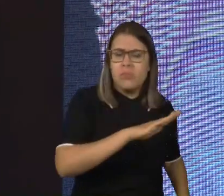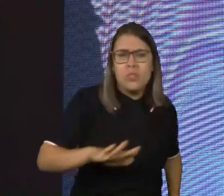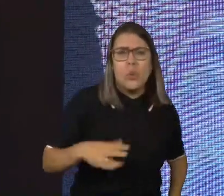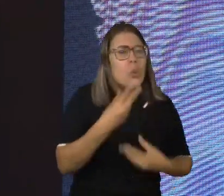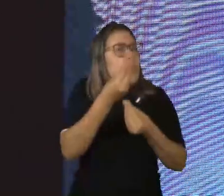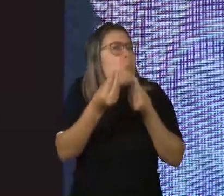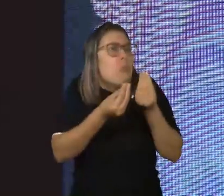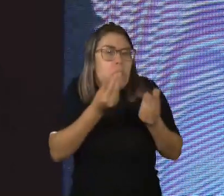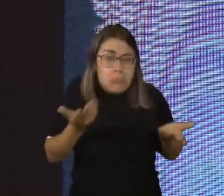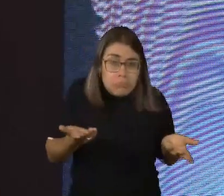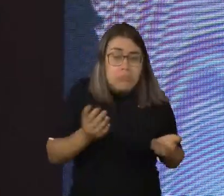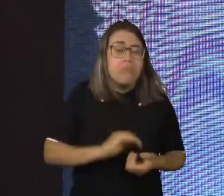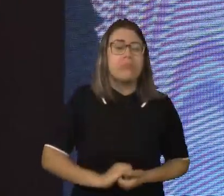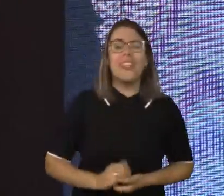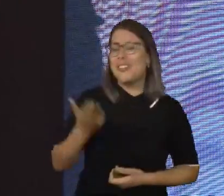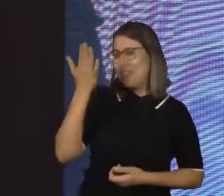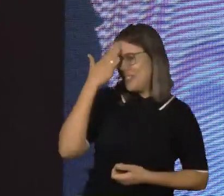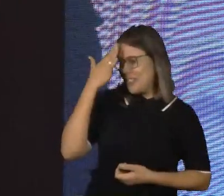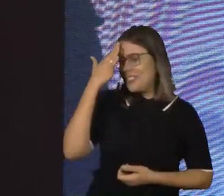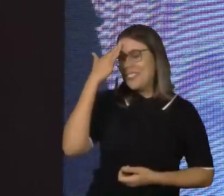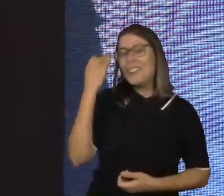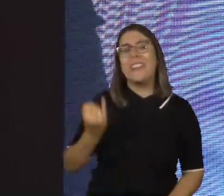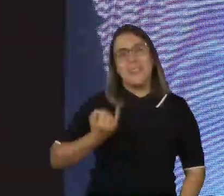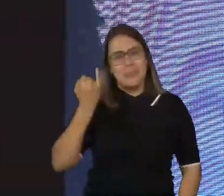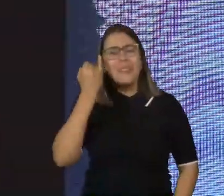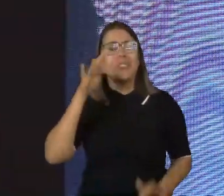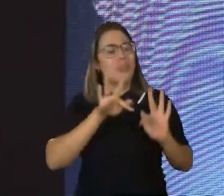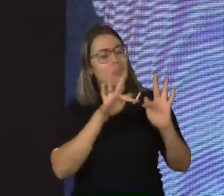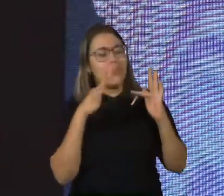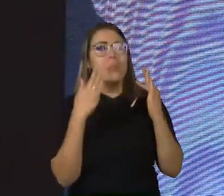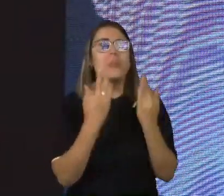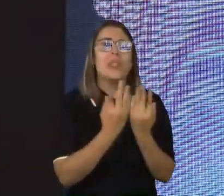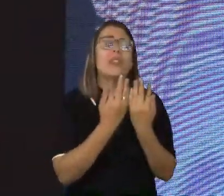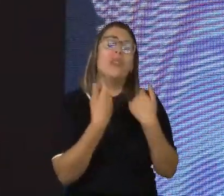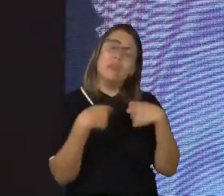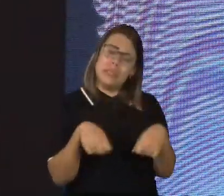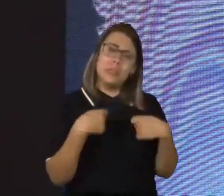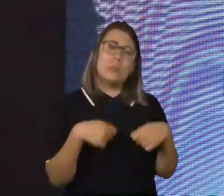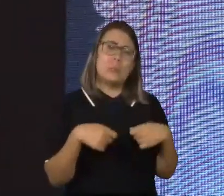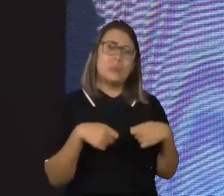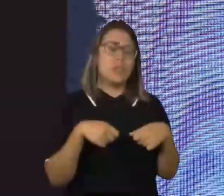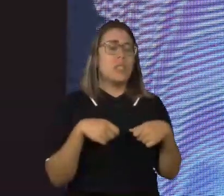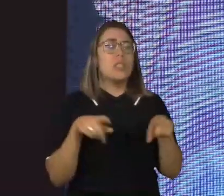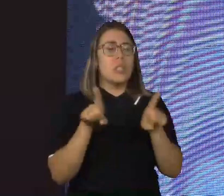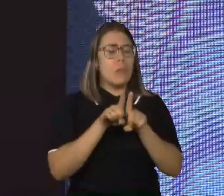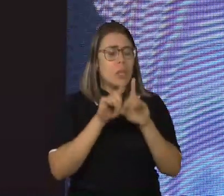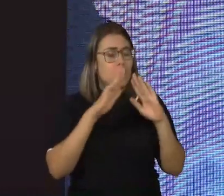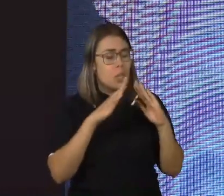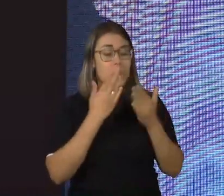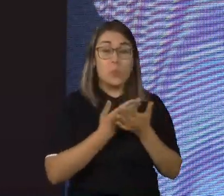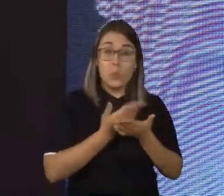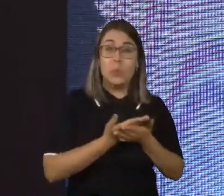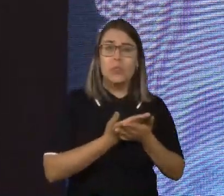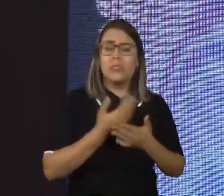A gente sabe que é uma questão importante para as famílias, é uma questão importante na escola também, e